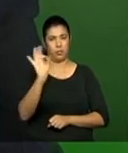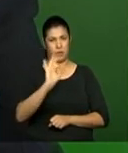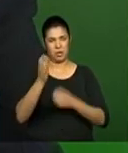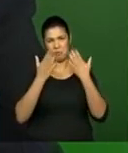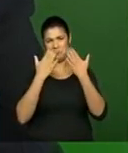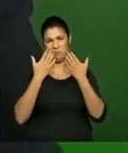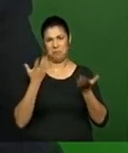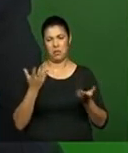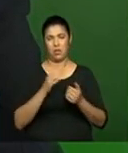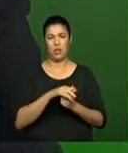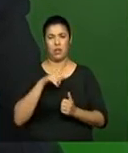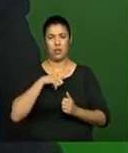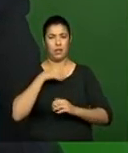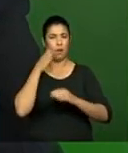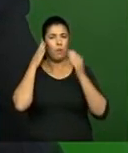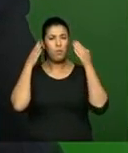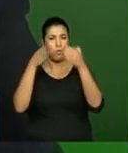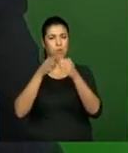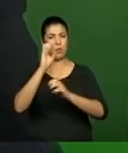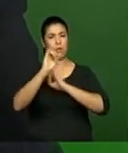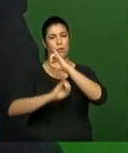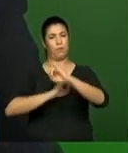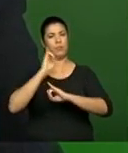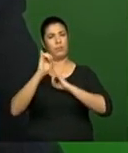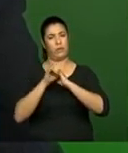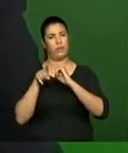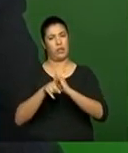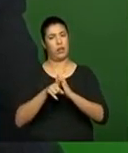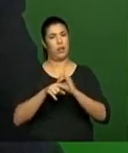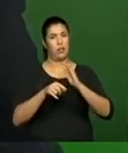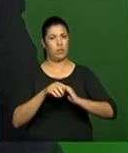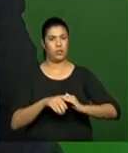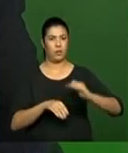crescimento muito grande em relação a 2013.